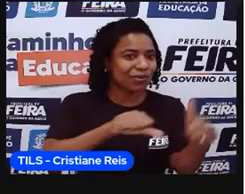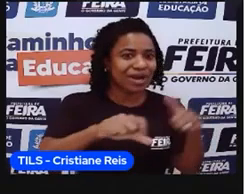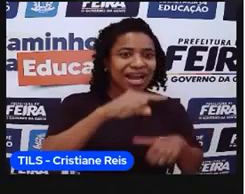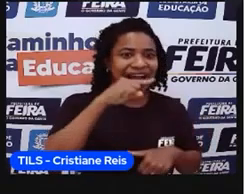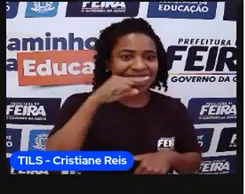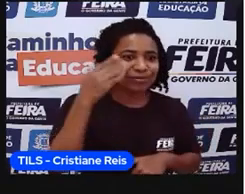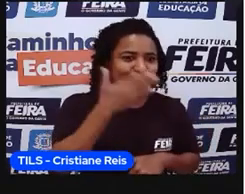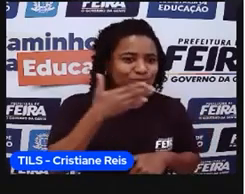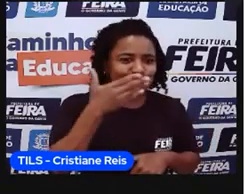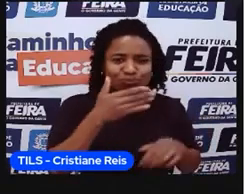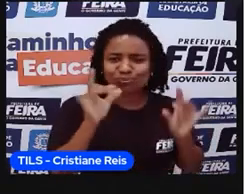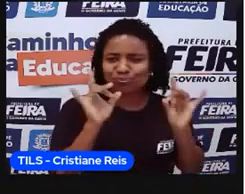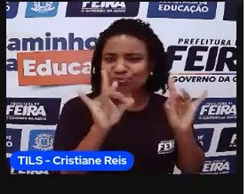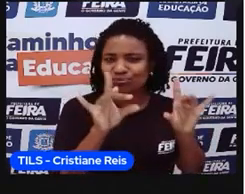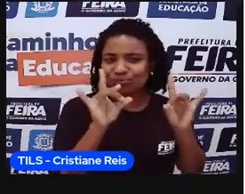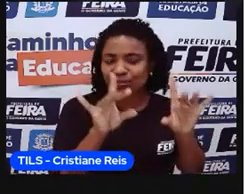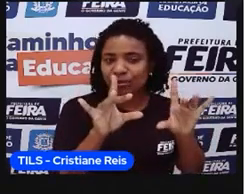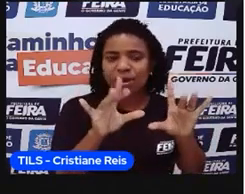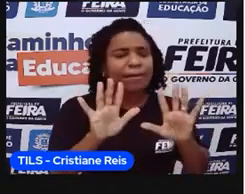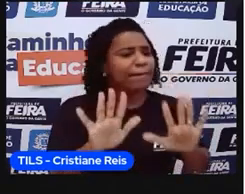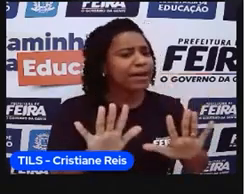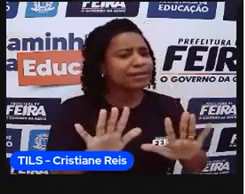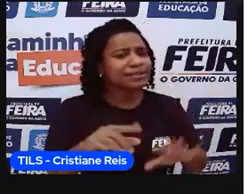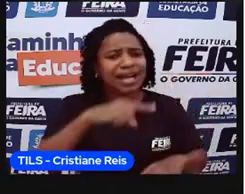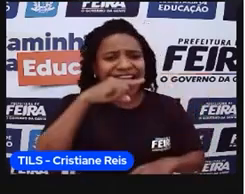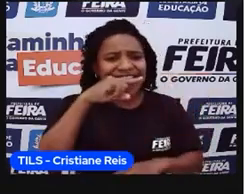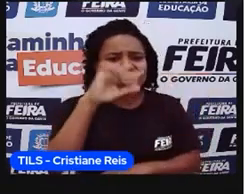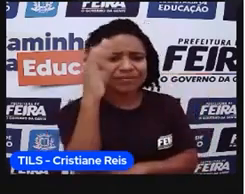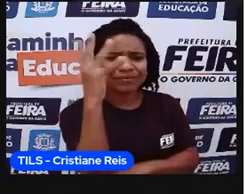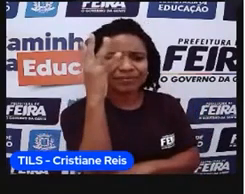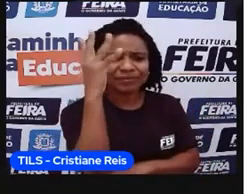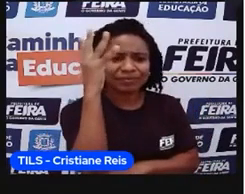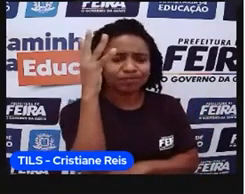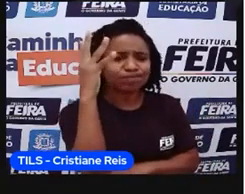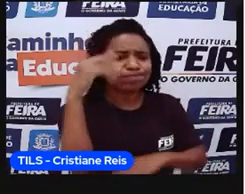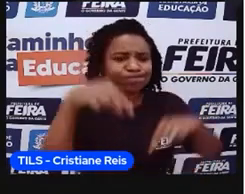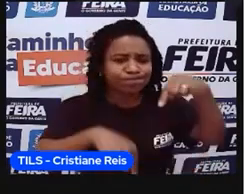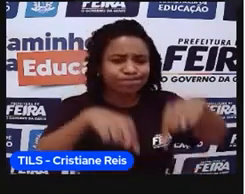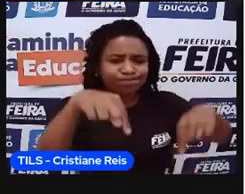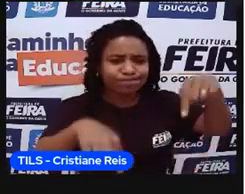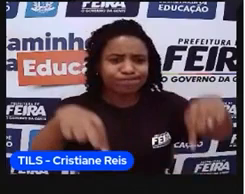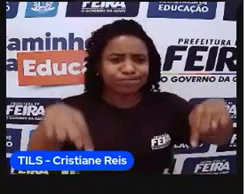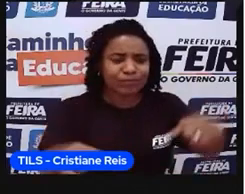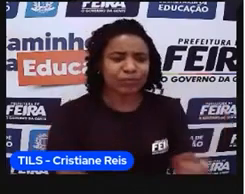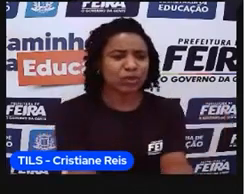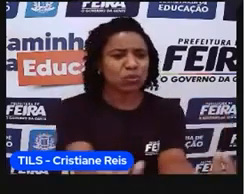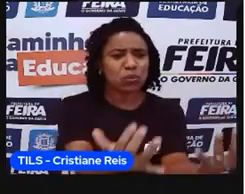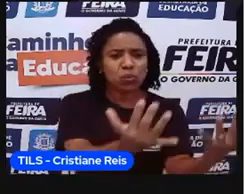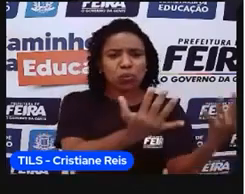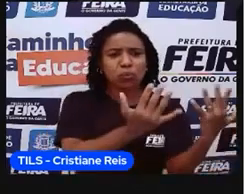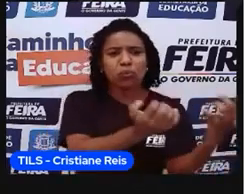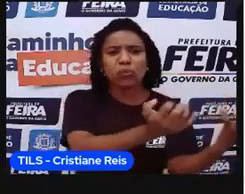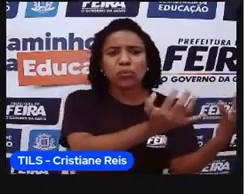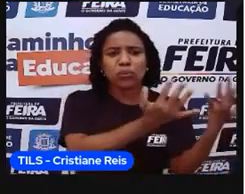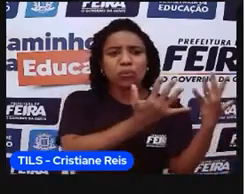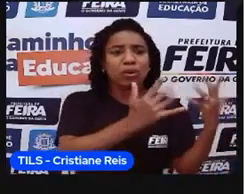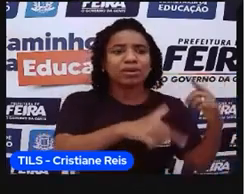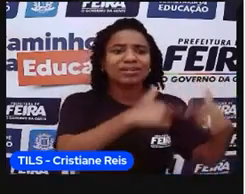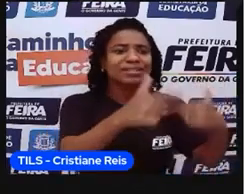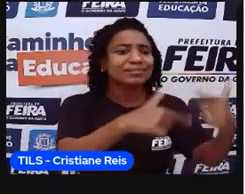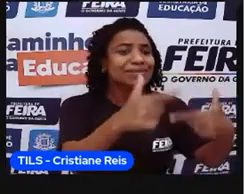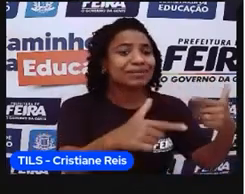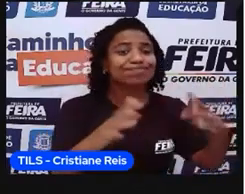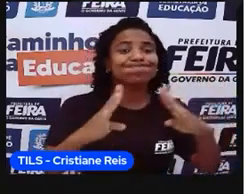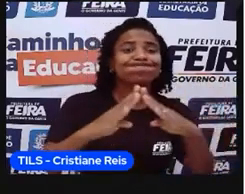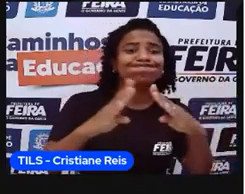precisava ter alguma característica de moradia aí. Então, começou a se pensar, né, nas primeiras fazendas,